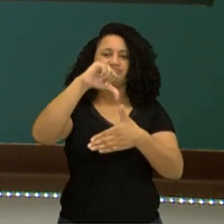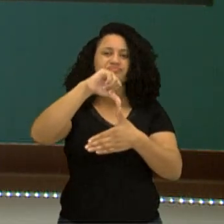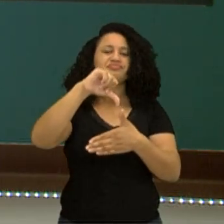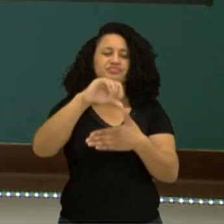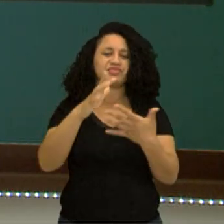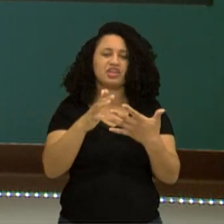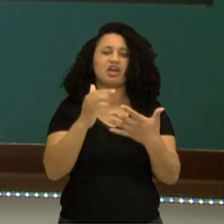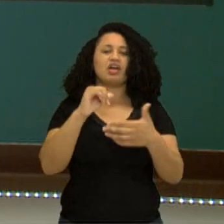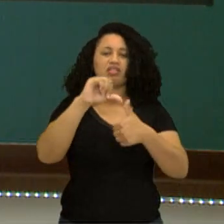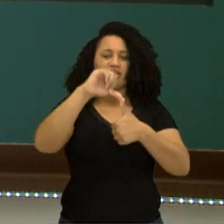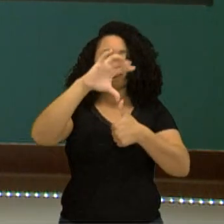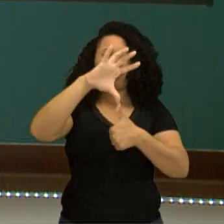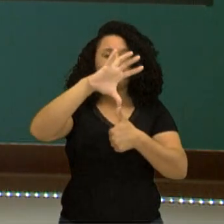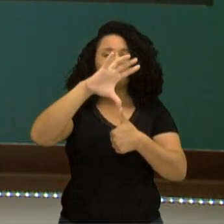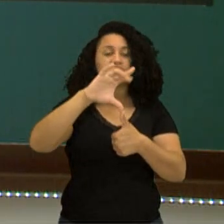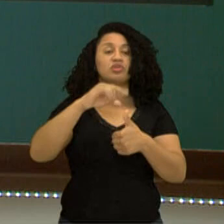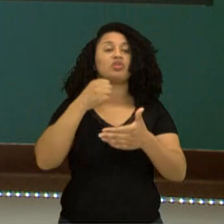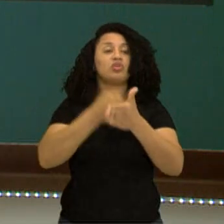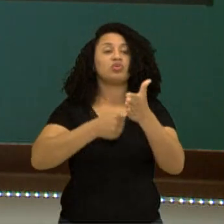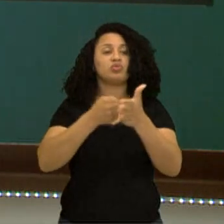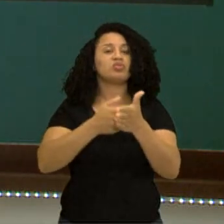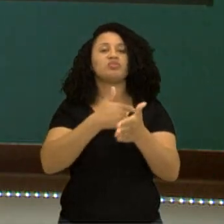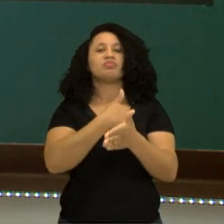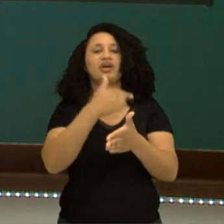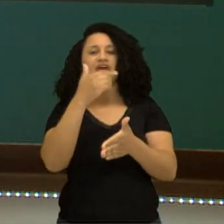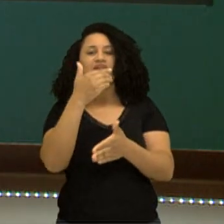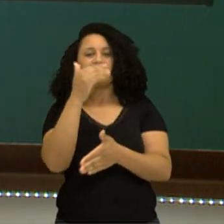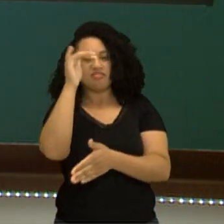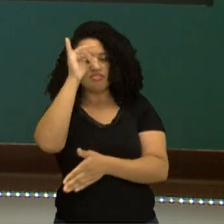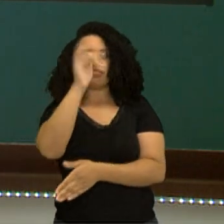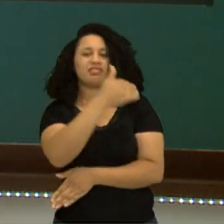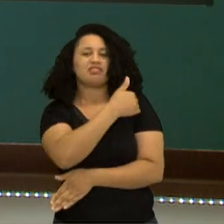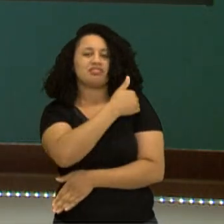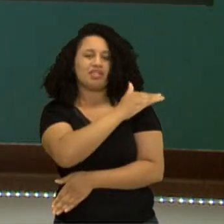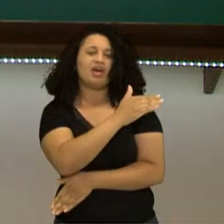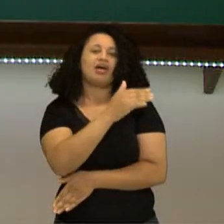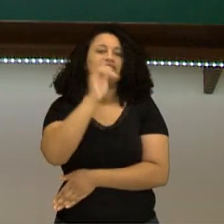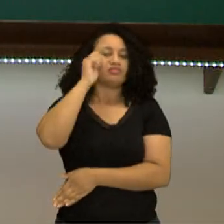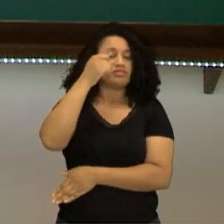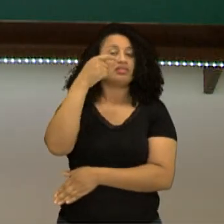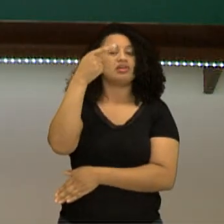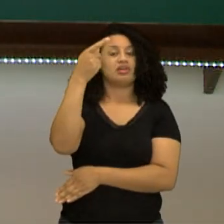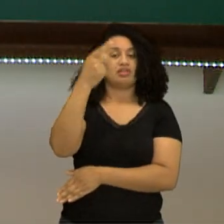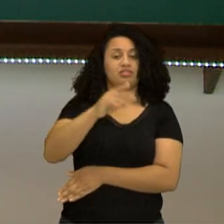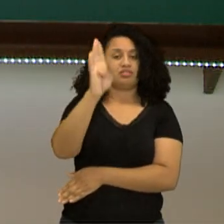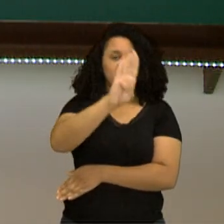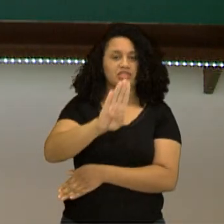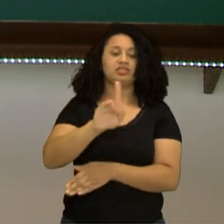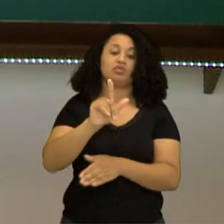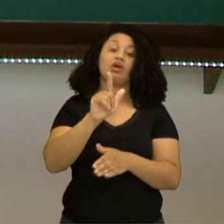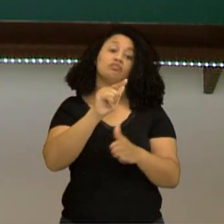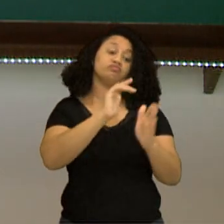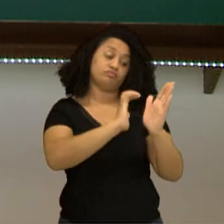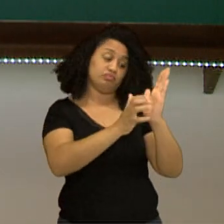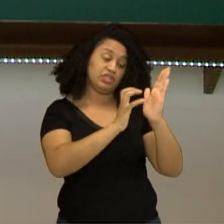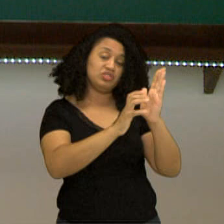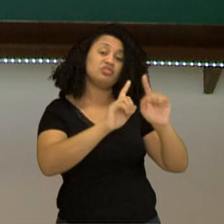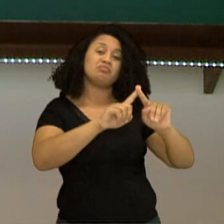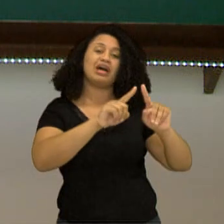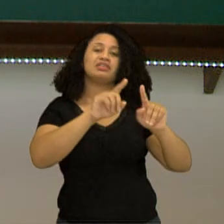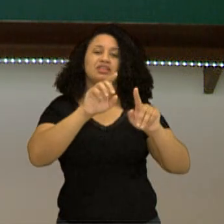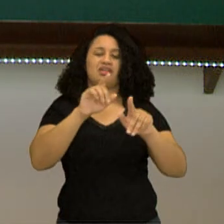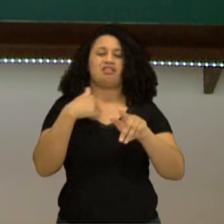na sociedade brasileira. Chegou a virar partido político, mas o Estado Novo cancelou todos os partidos